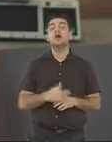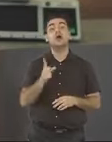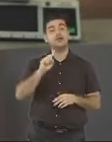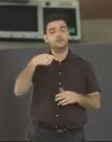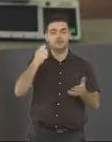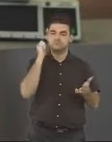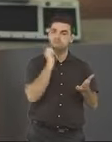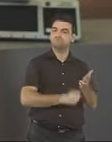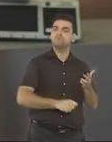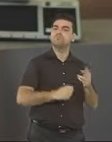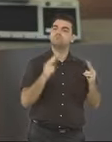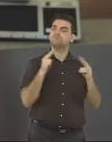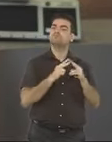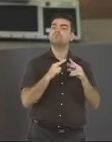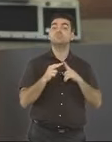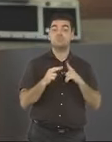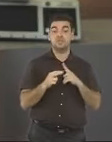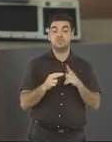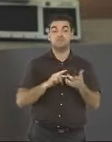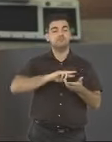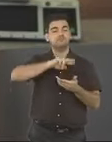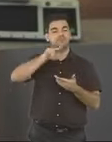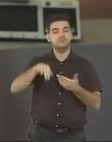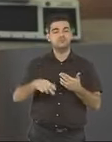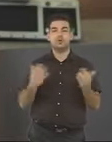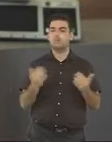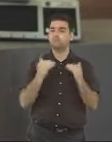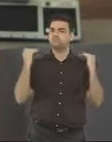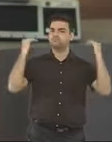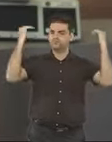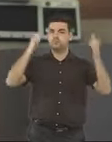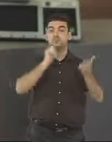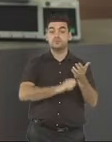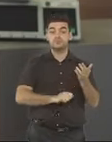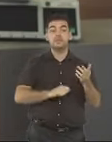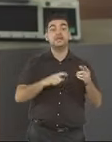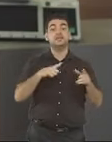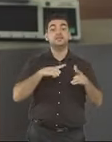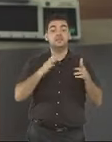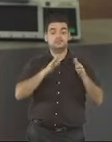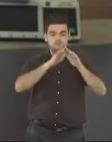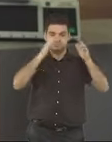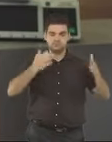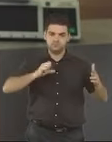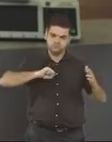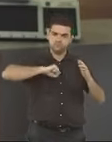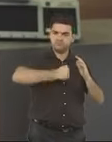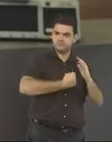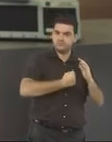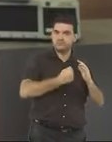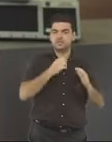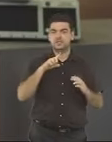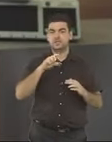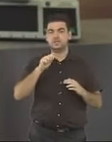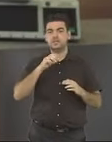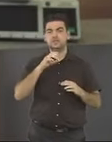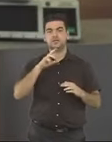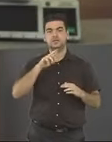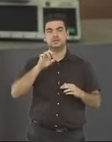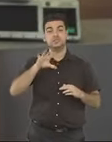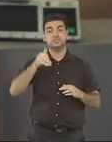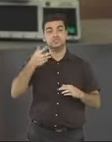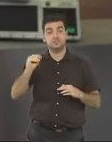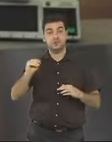assinados digitalmente por várias autoridades e recebem uma blindagem, chamada lacração,